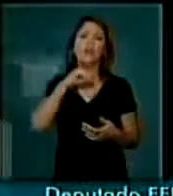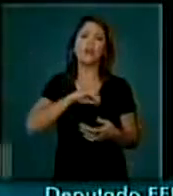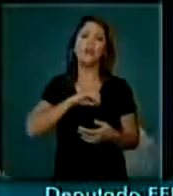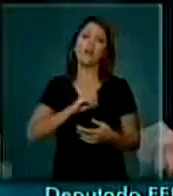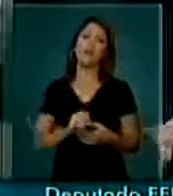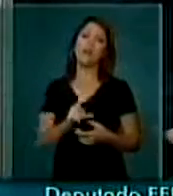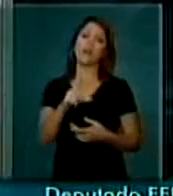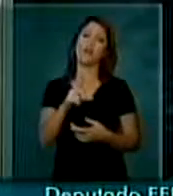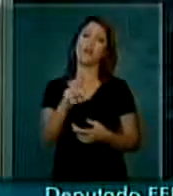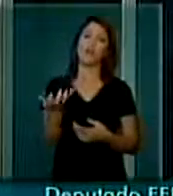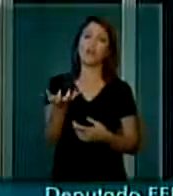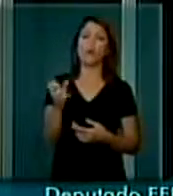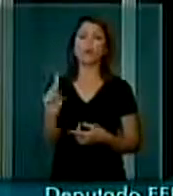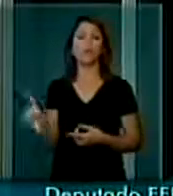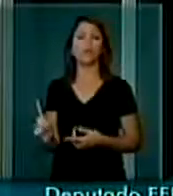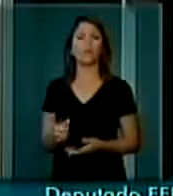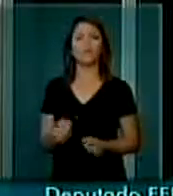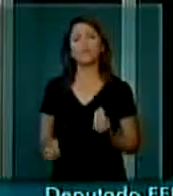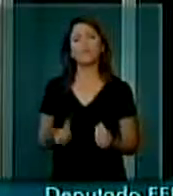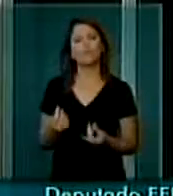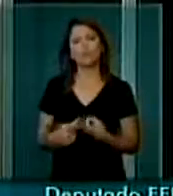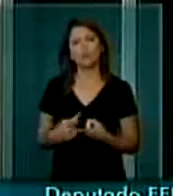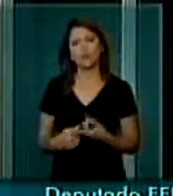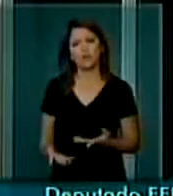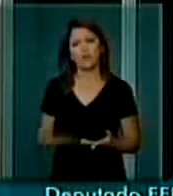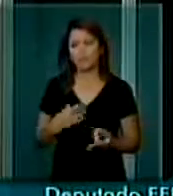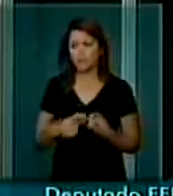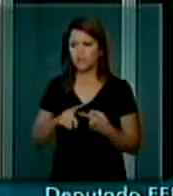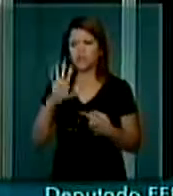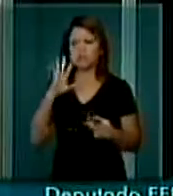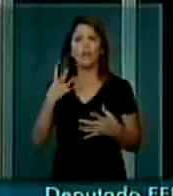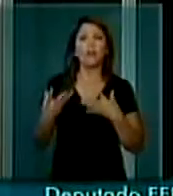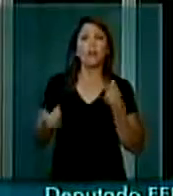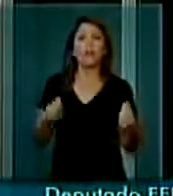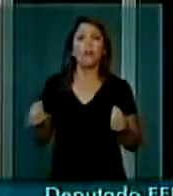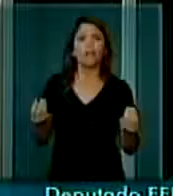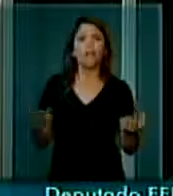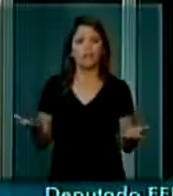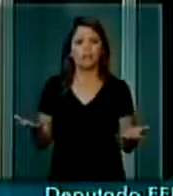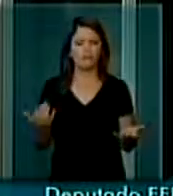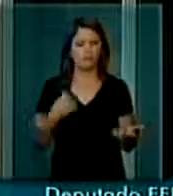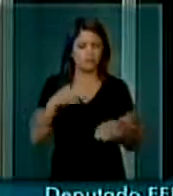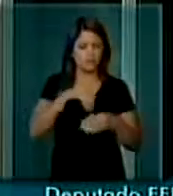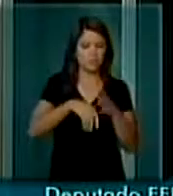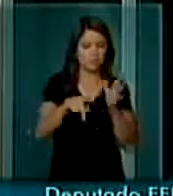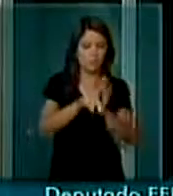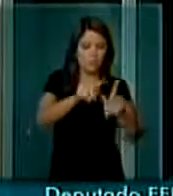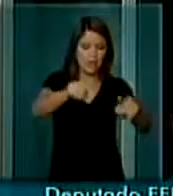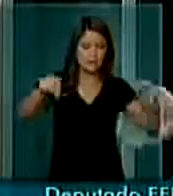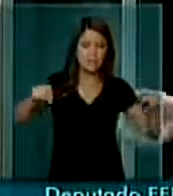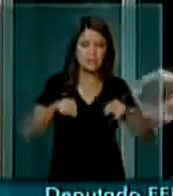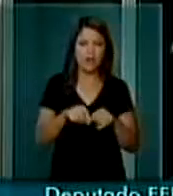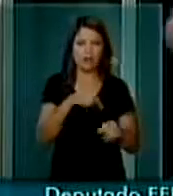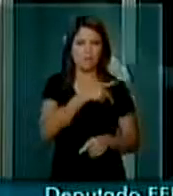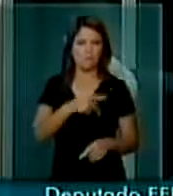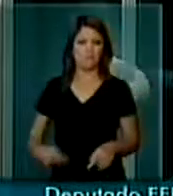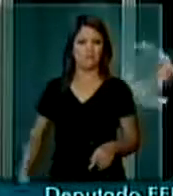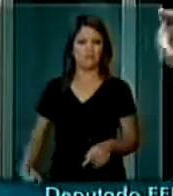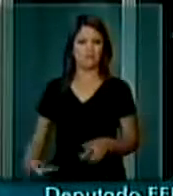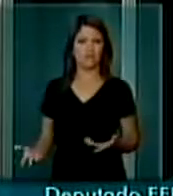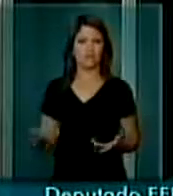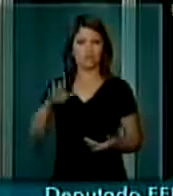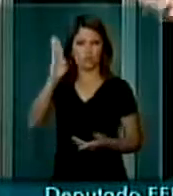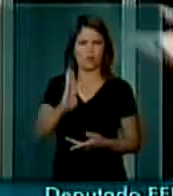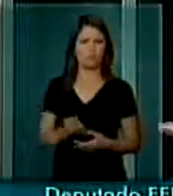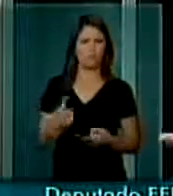para os aposentados ou não? Por que tem que ser decidido lá na sala do Presidente da República? Ora, o Congresso